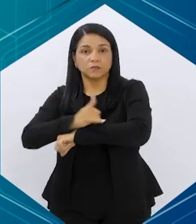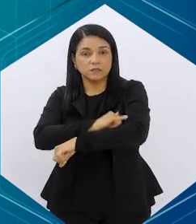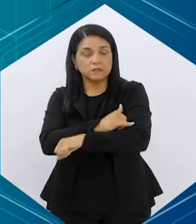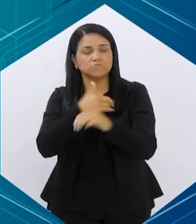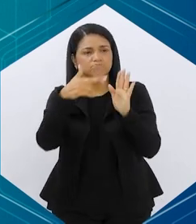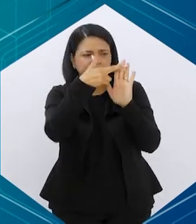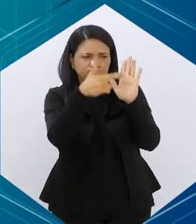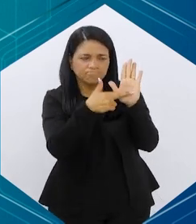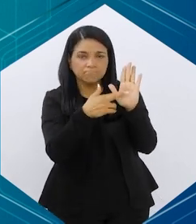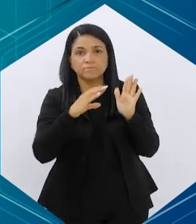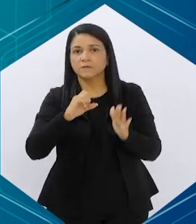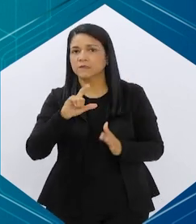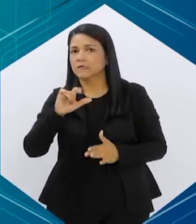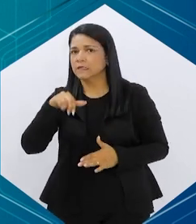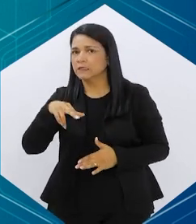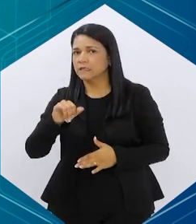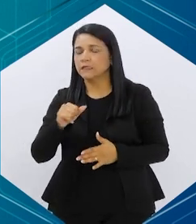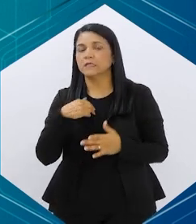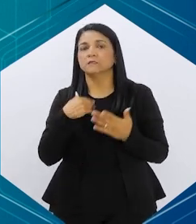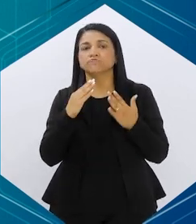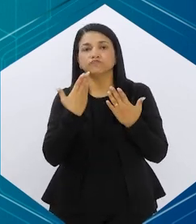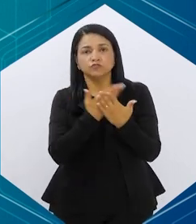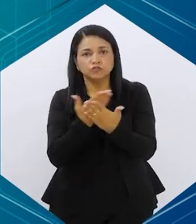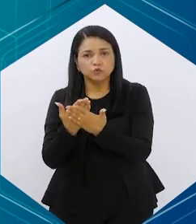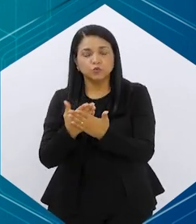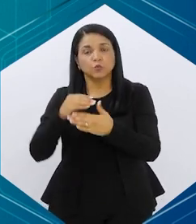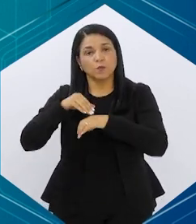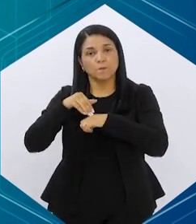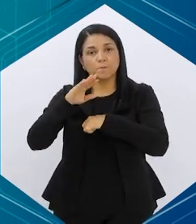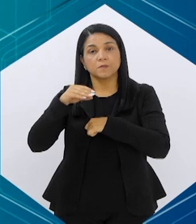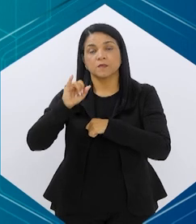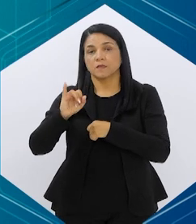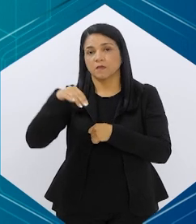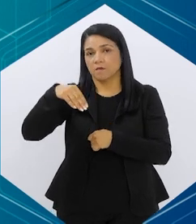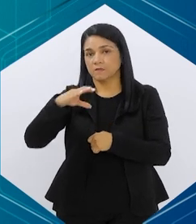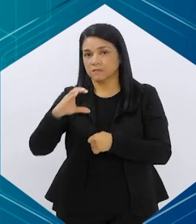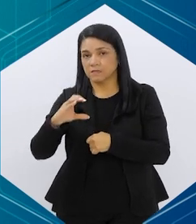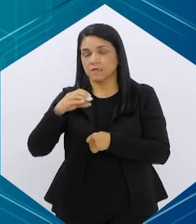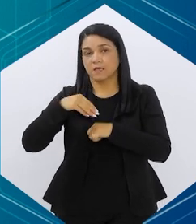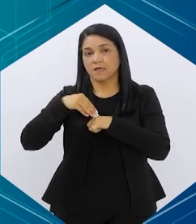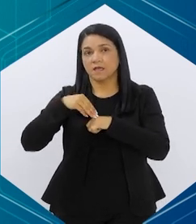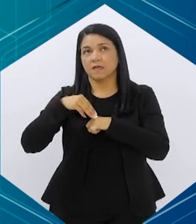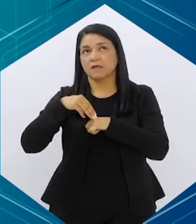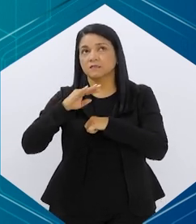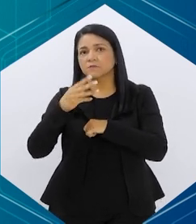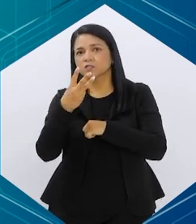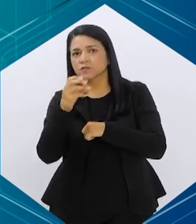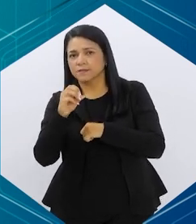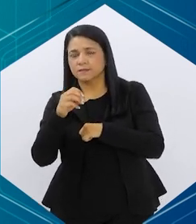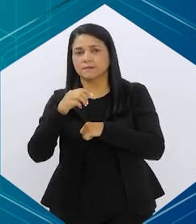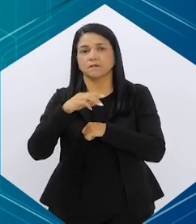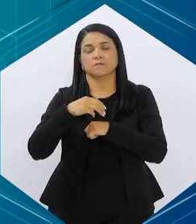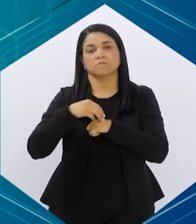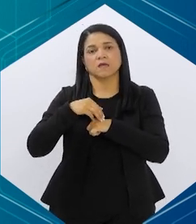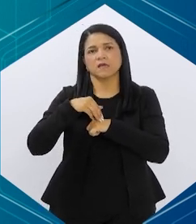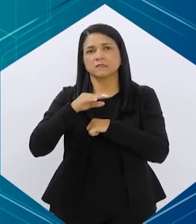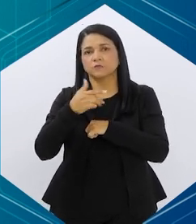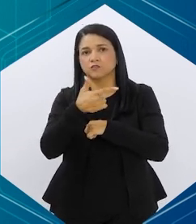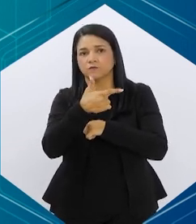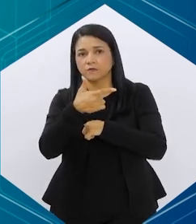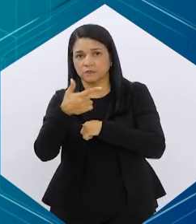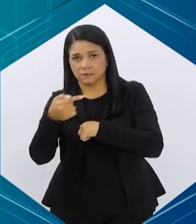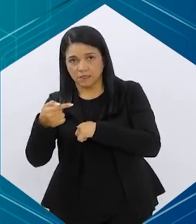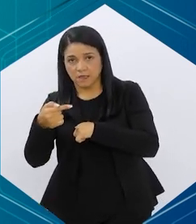rigorosos com pacientes com IMC acima de 30 ou acima de 27, ou seja, um sobrepeso com